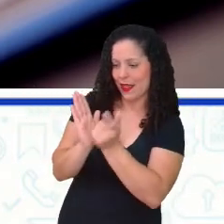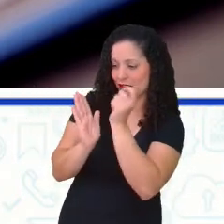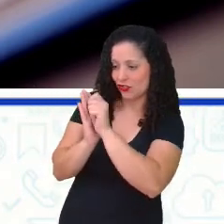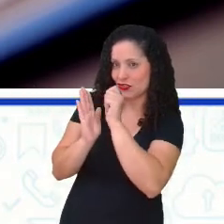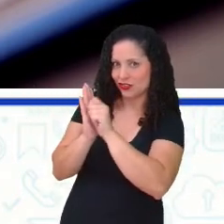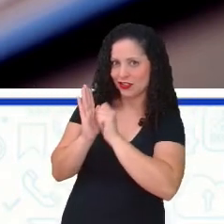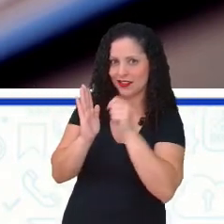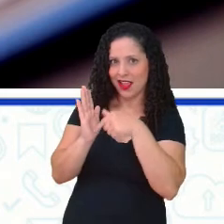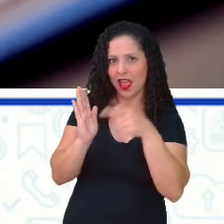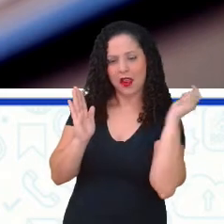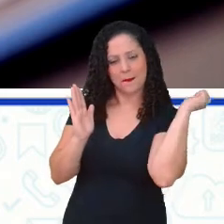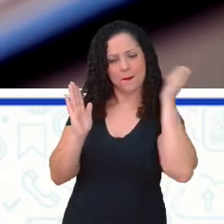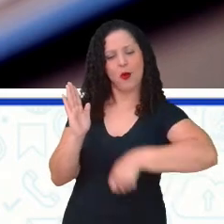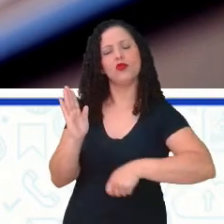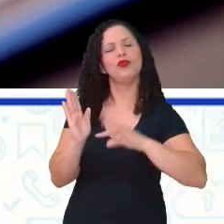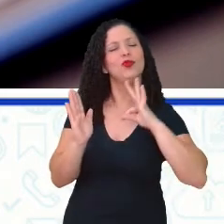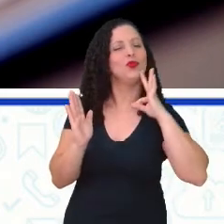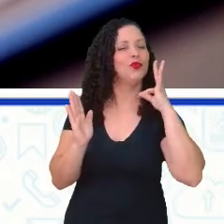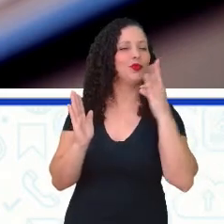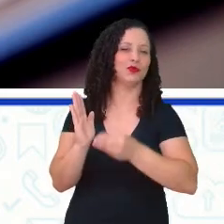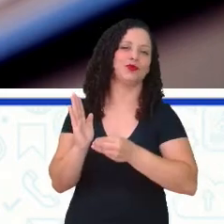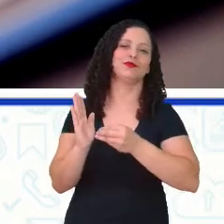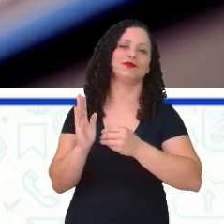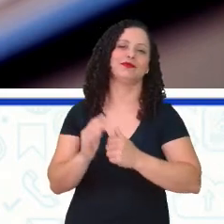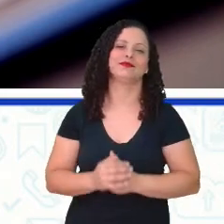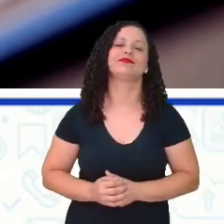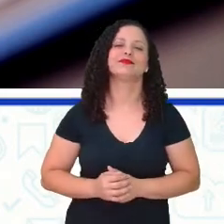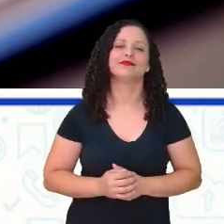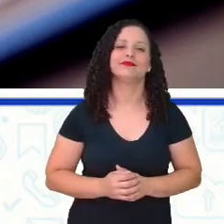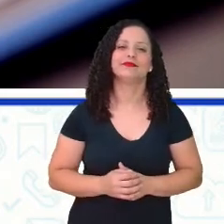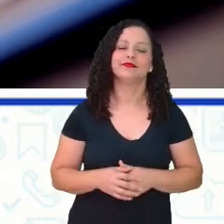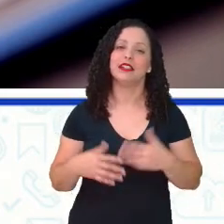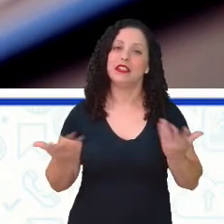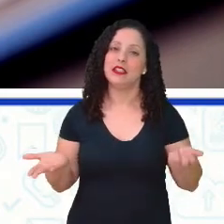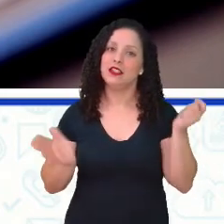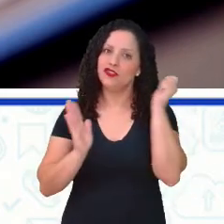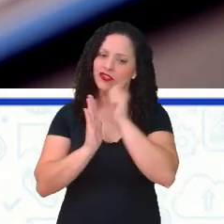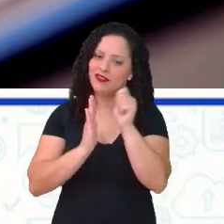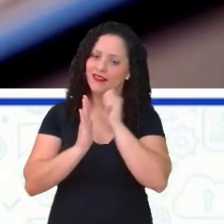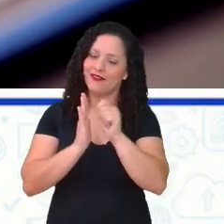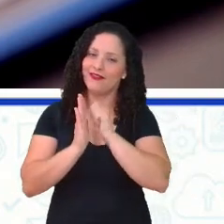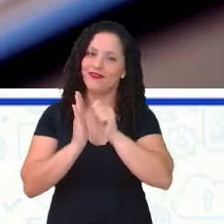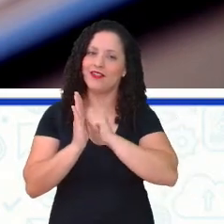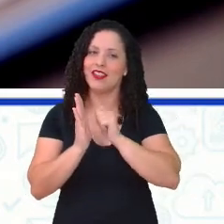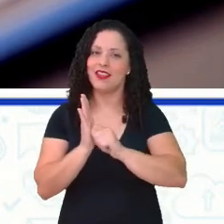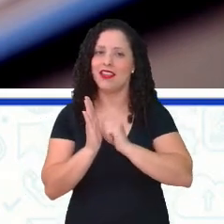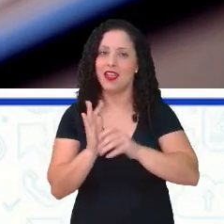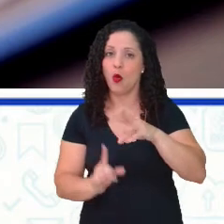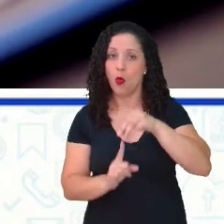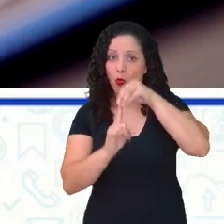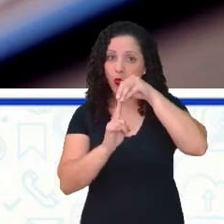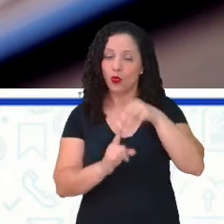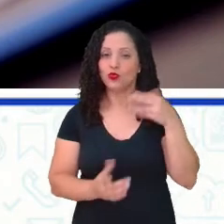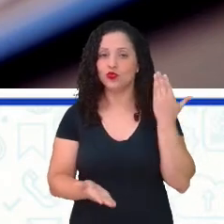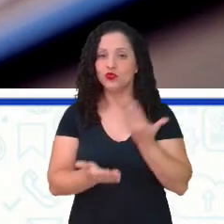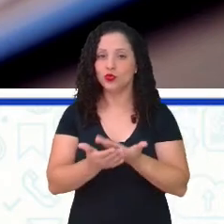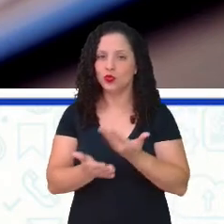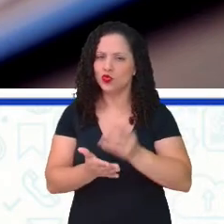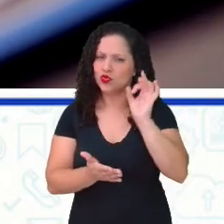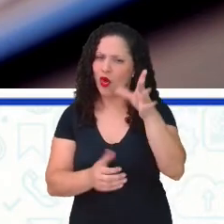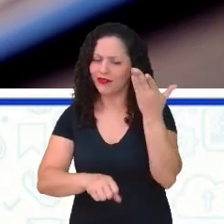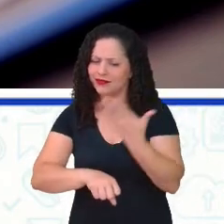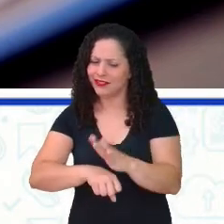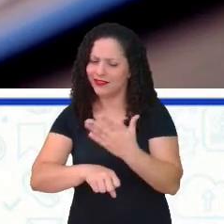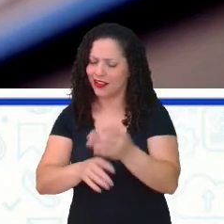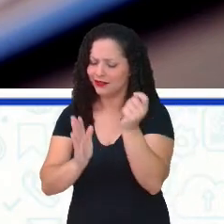incrível. Então, ela diz que, e para escrever, o único estudo é escrever. Você